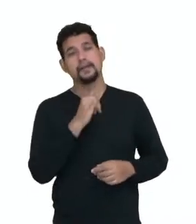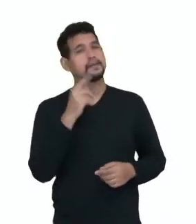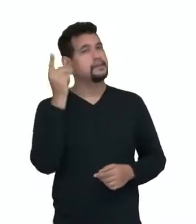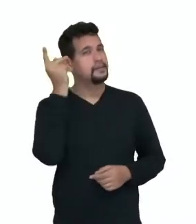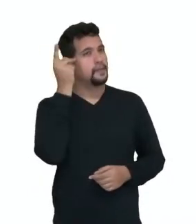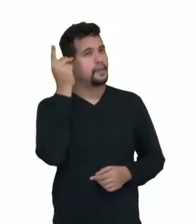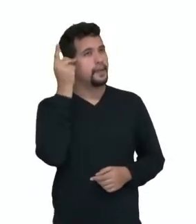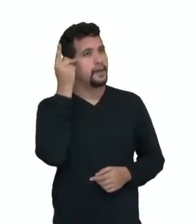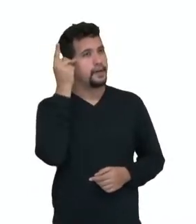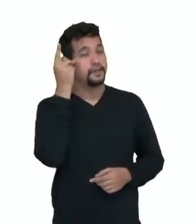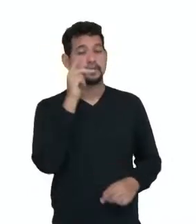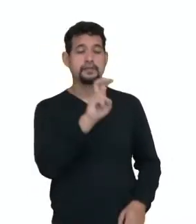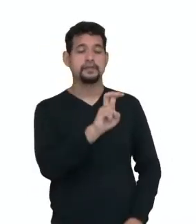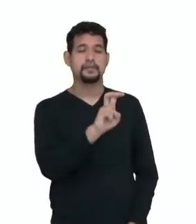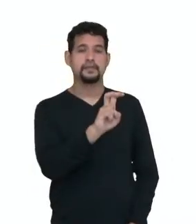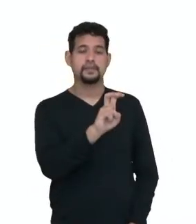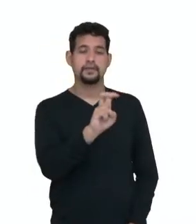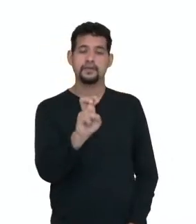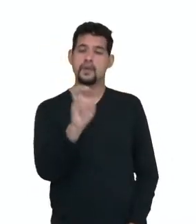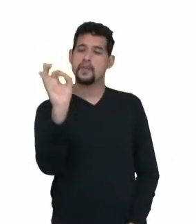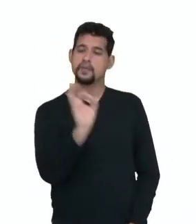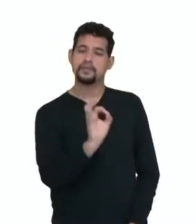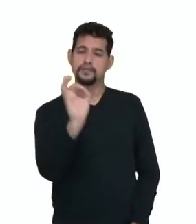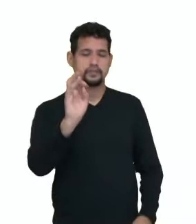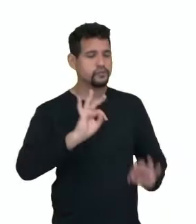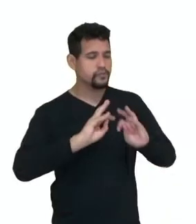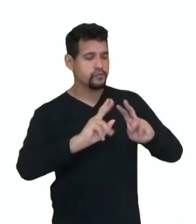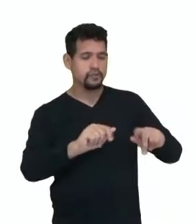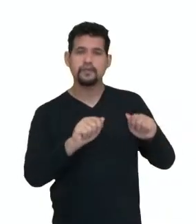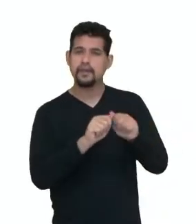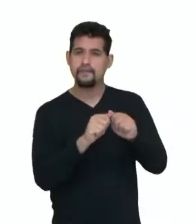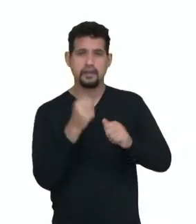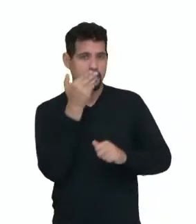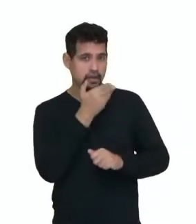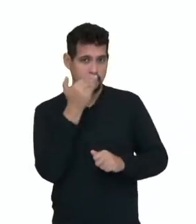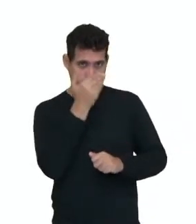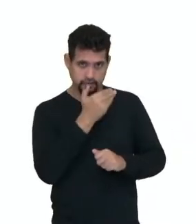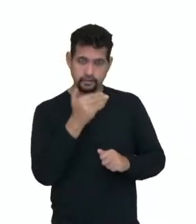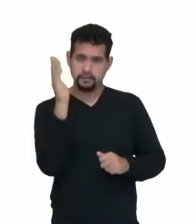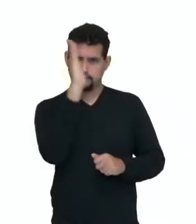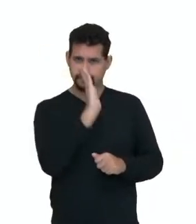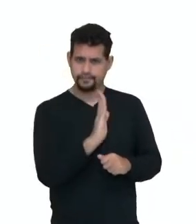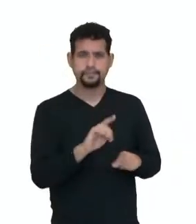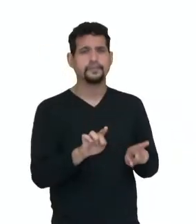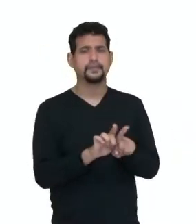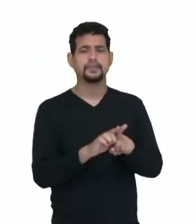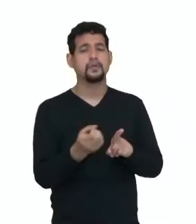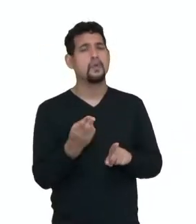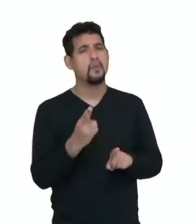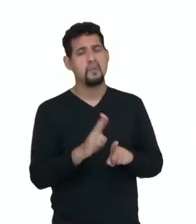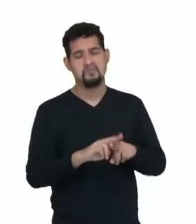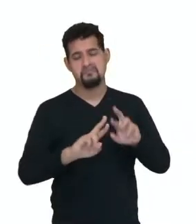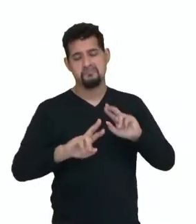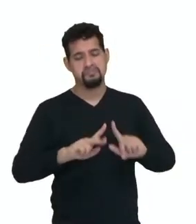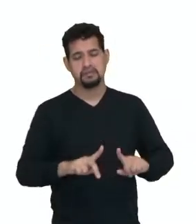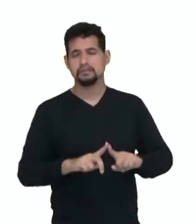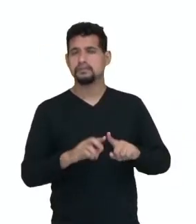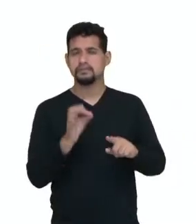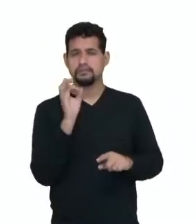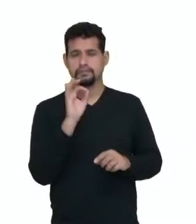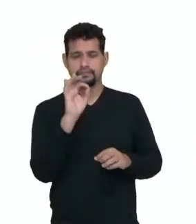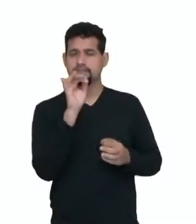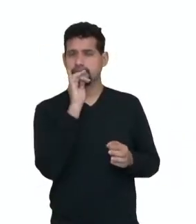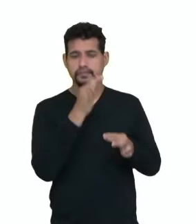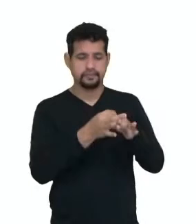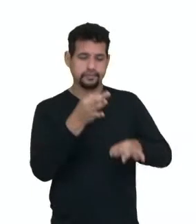São Paulo, que corresponde a 55% de tudo que é produzido em açúcar no nosso país, ou derivados da cana-de-açúcar, né?